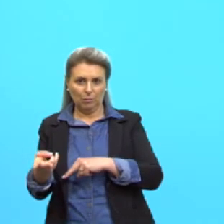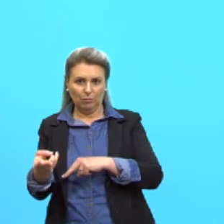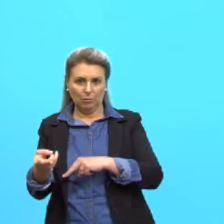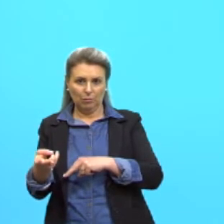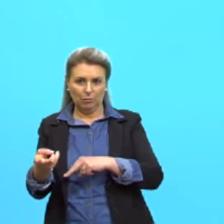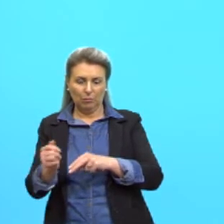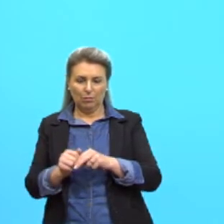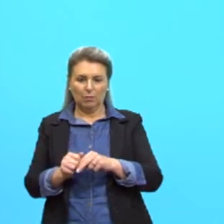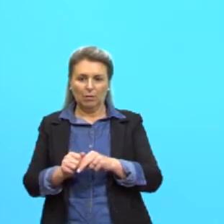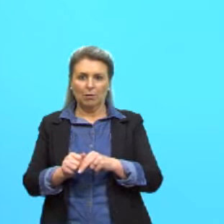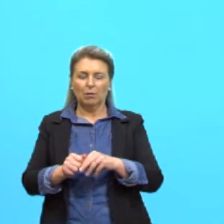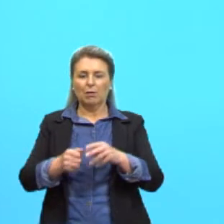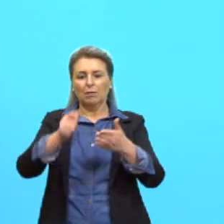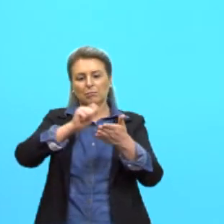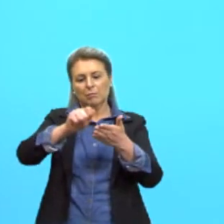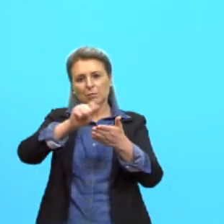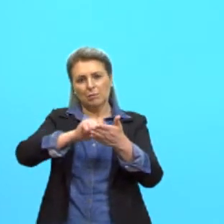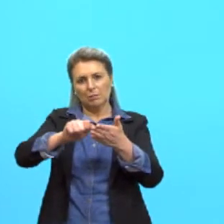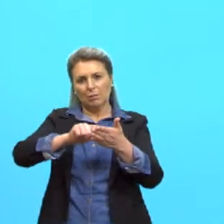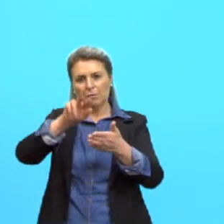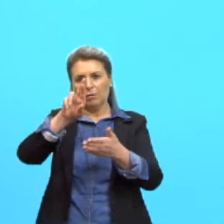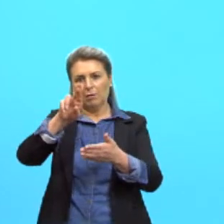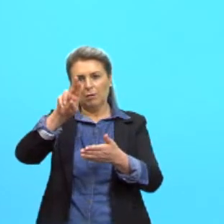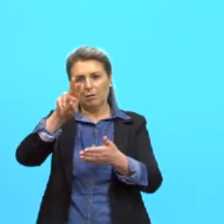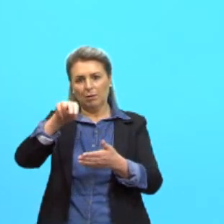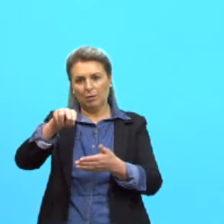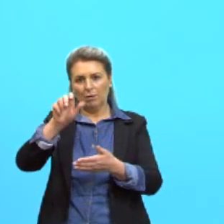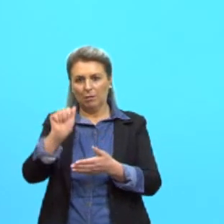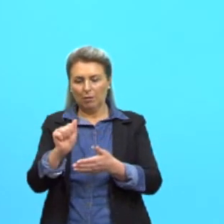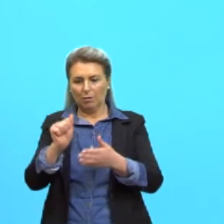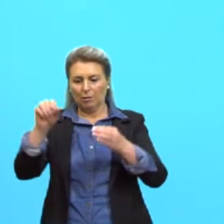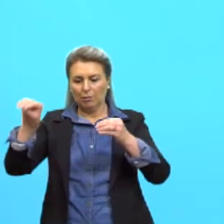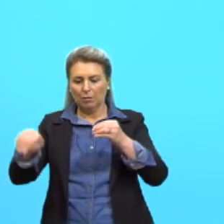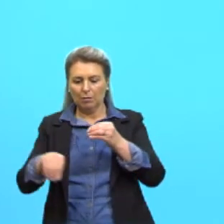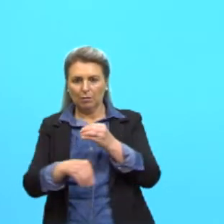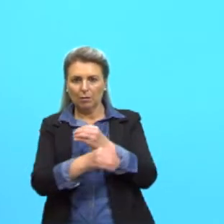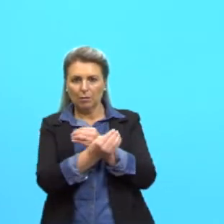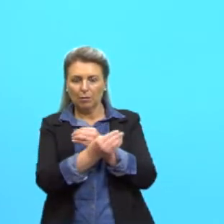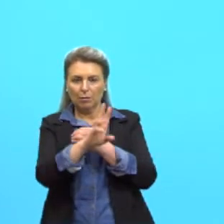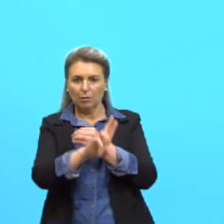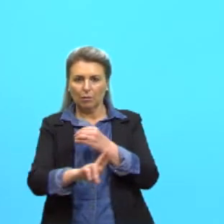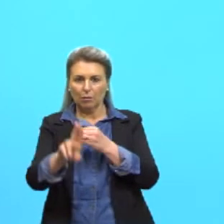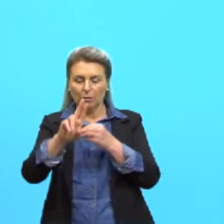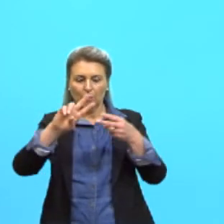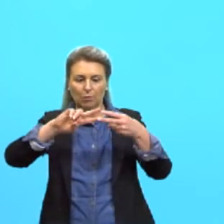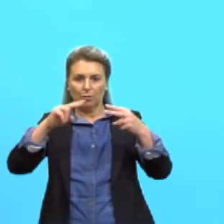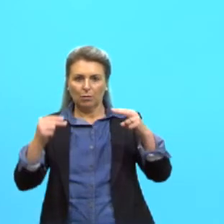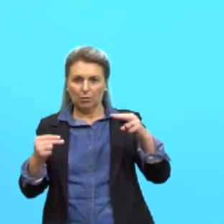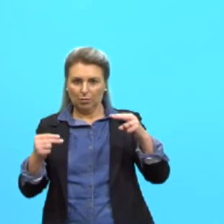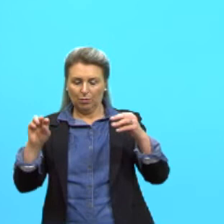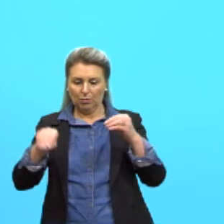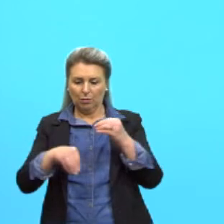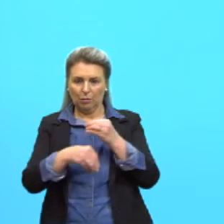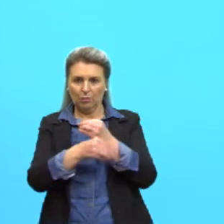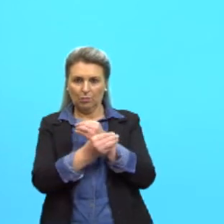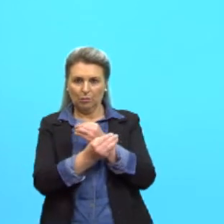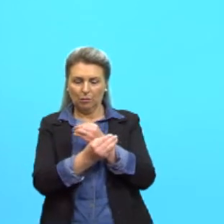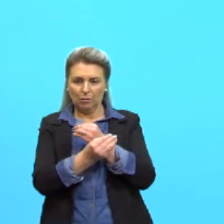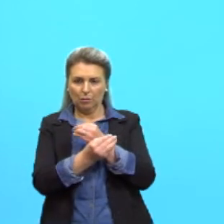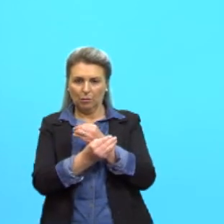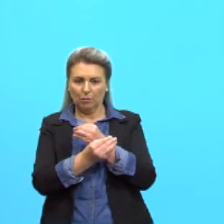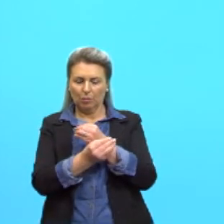transcrição do RNA transportador a partir do gene transferido. Letra C, da